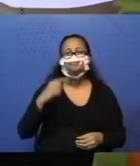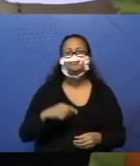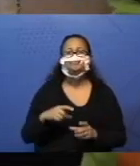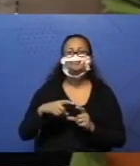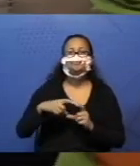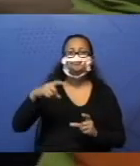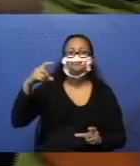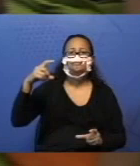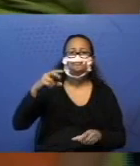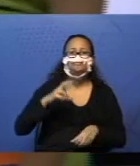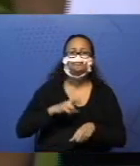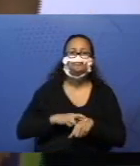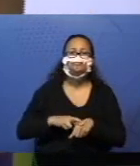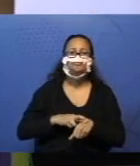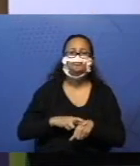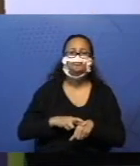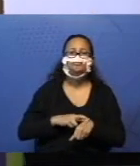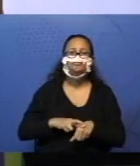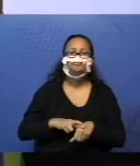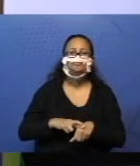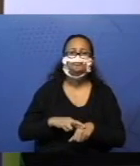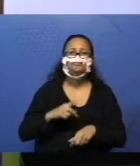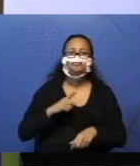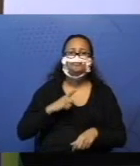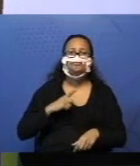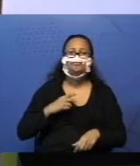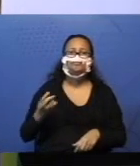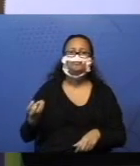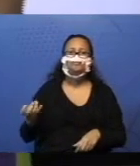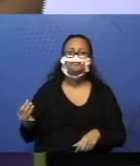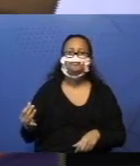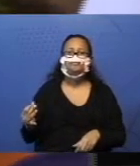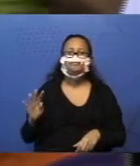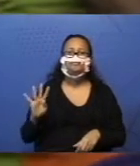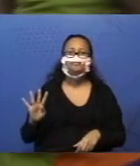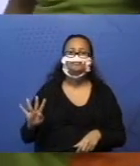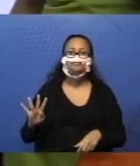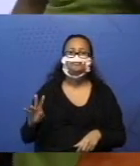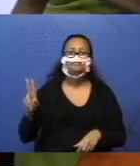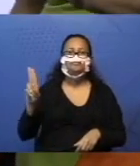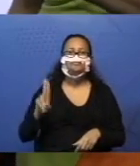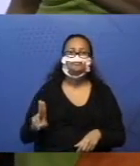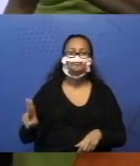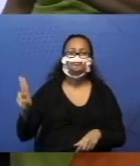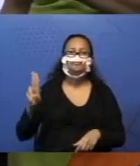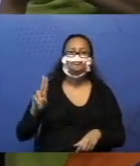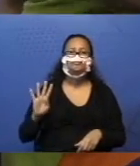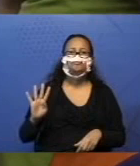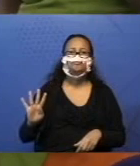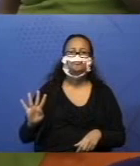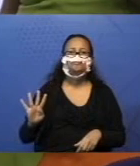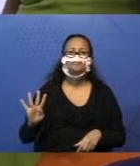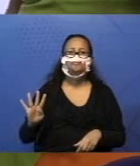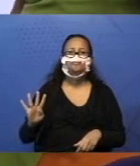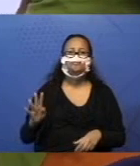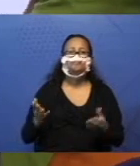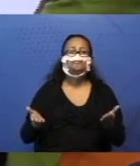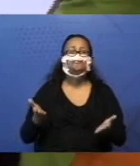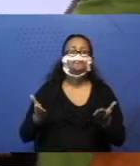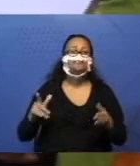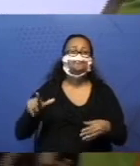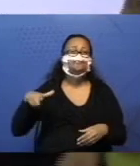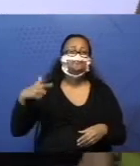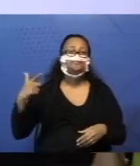Barrinha roxa, que tem valor 4. Eu já usei 4. Qual é a